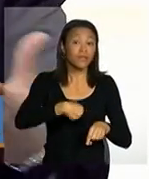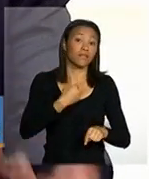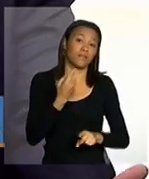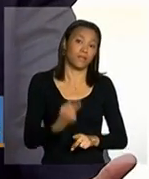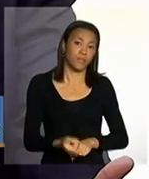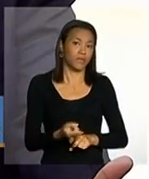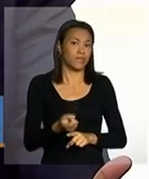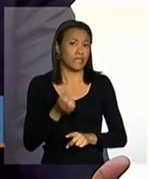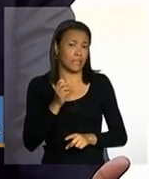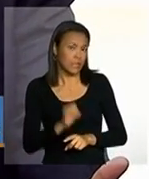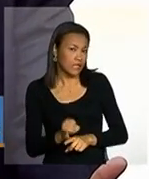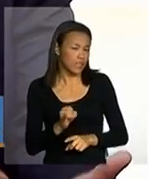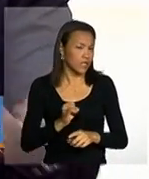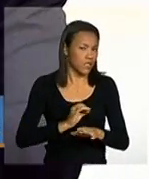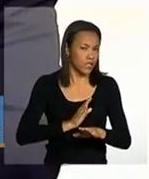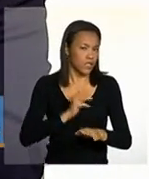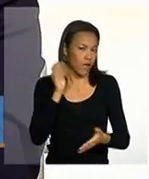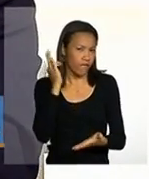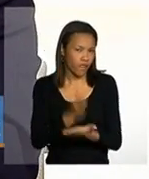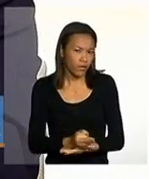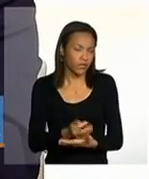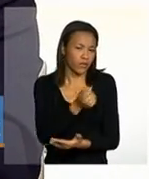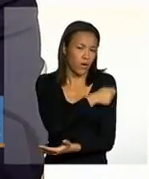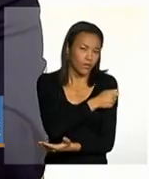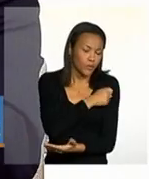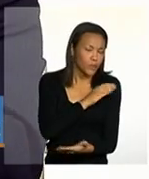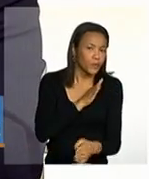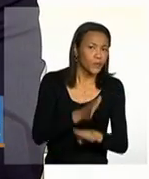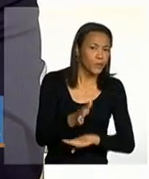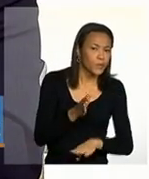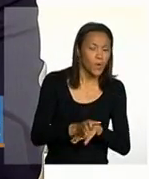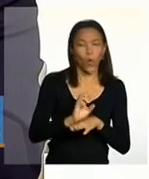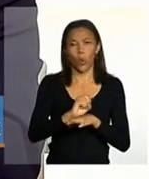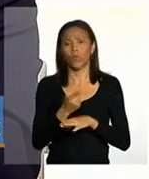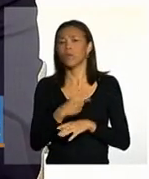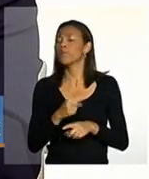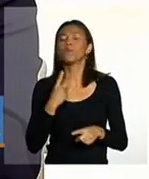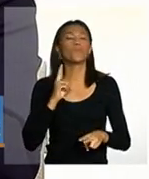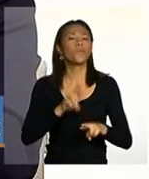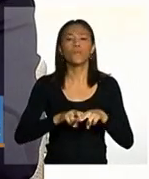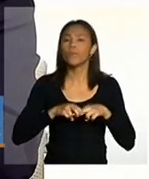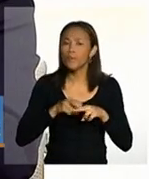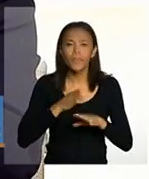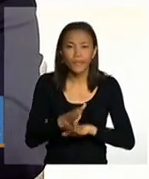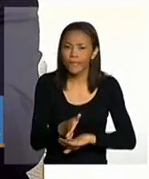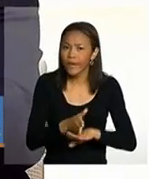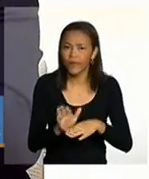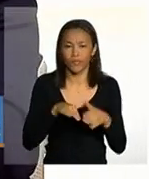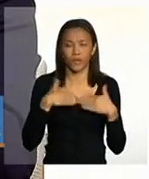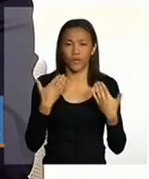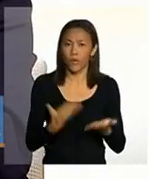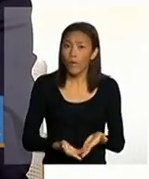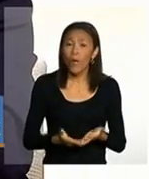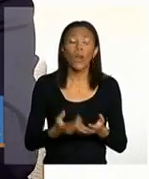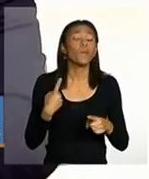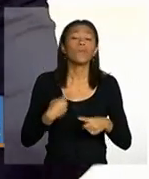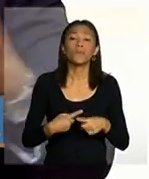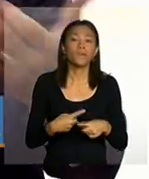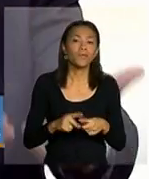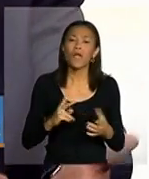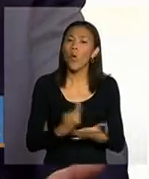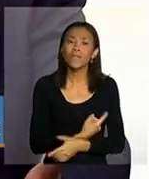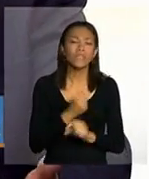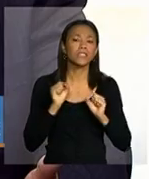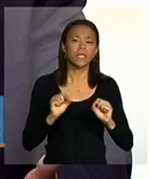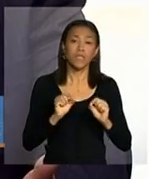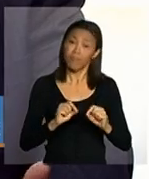Se não está indo para a escola, verificar, saber como é que é que não vai para a escola ou por que não vai para a escola para